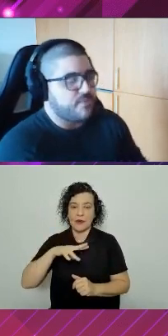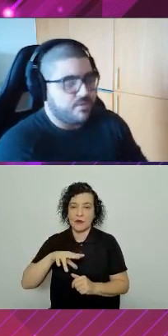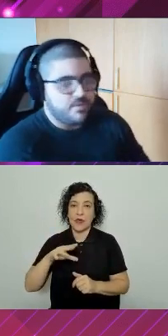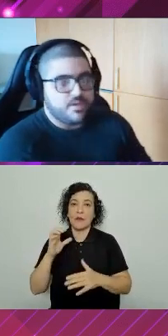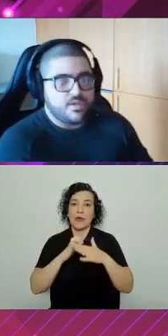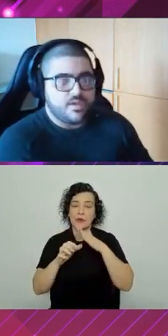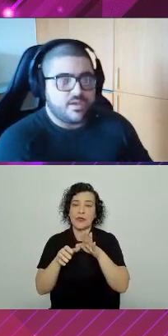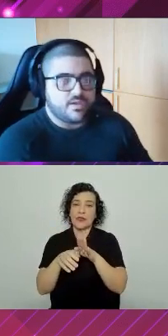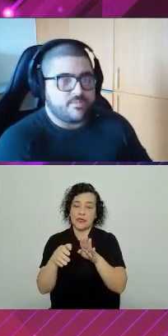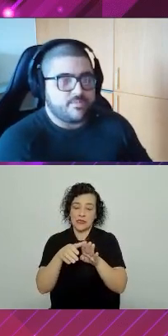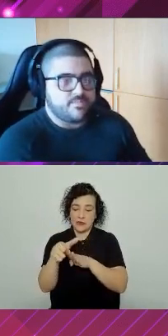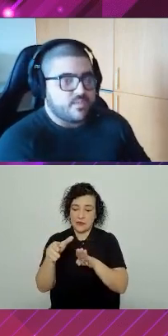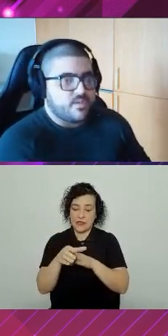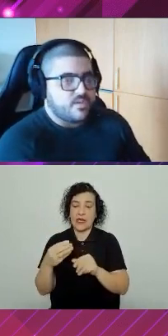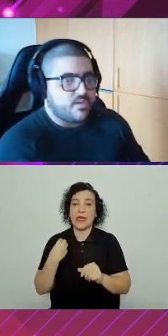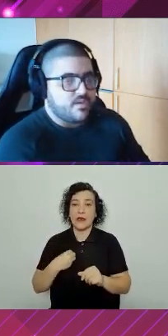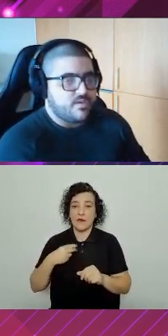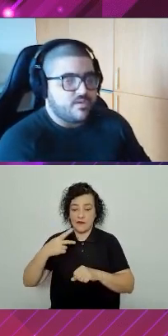moro em Portugal,